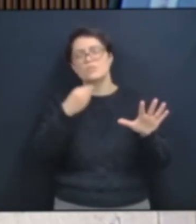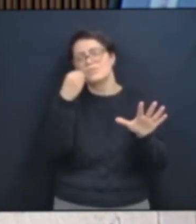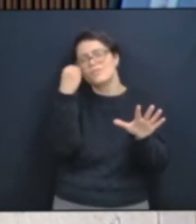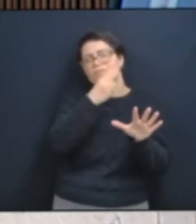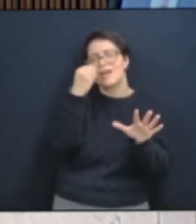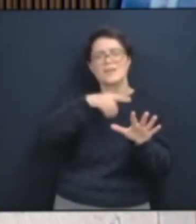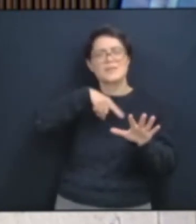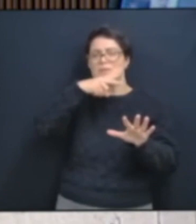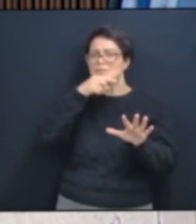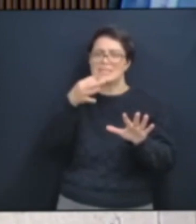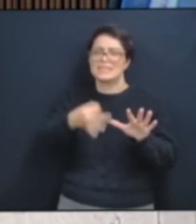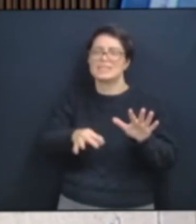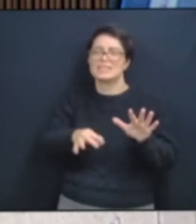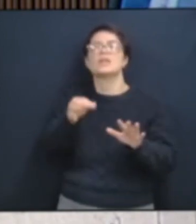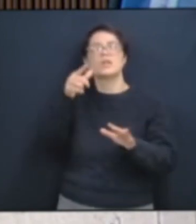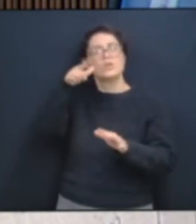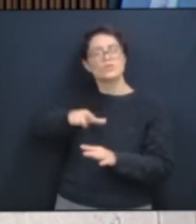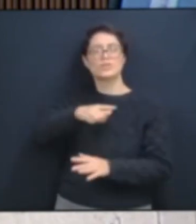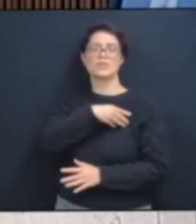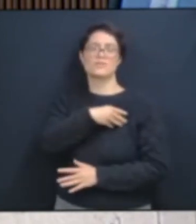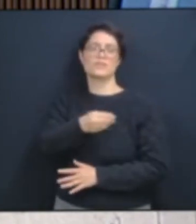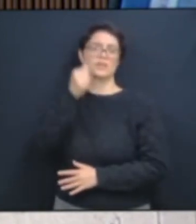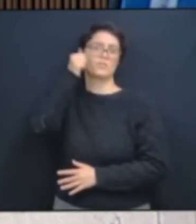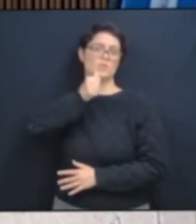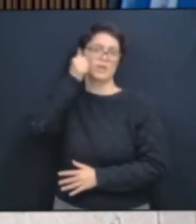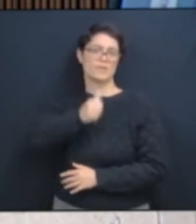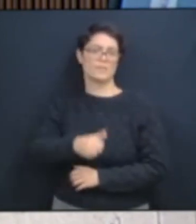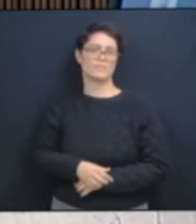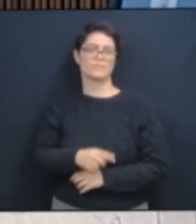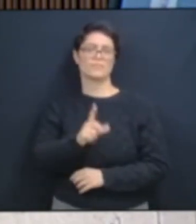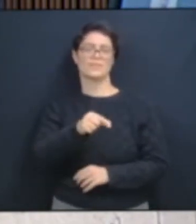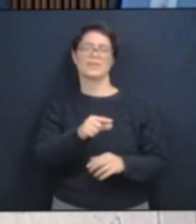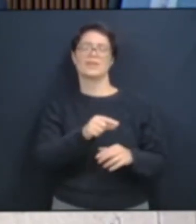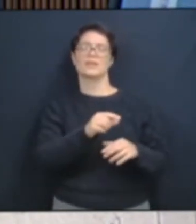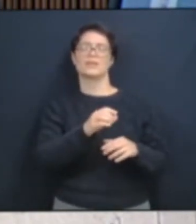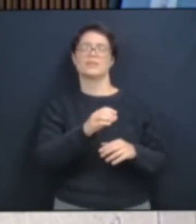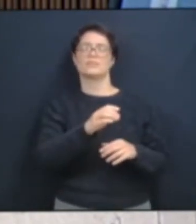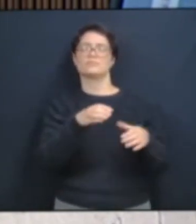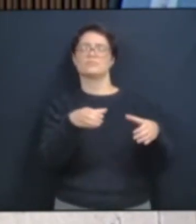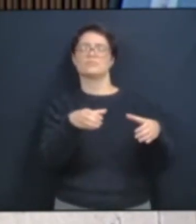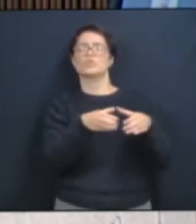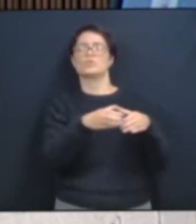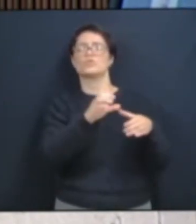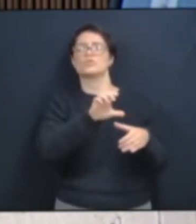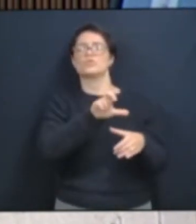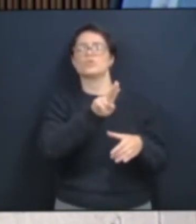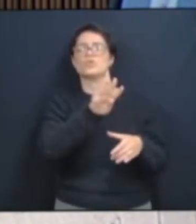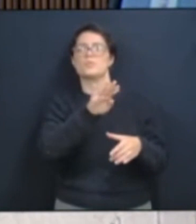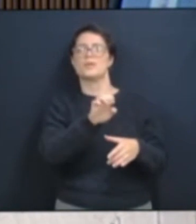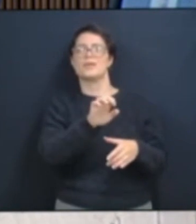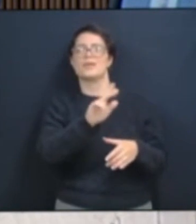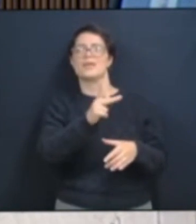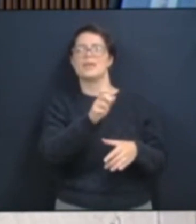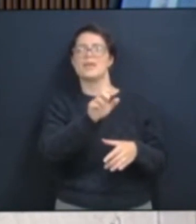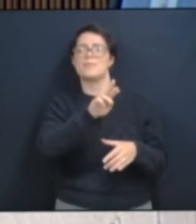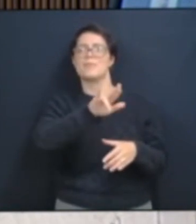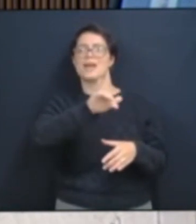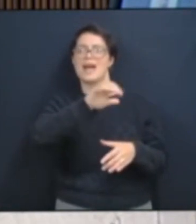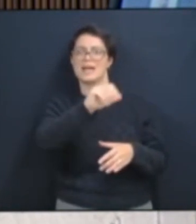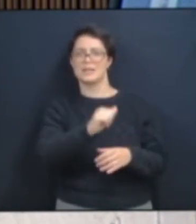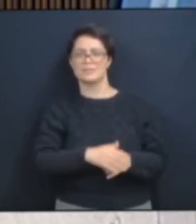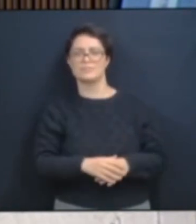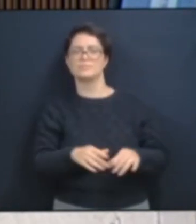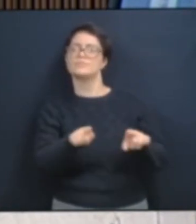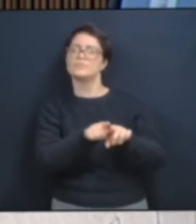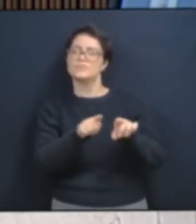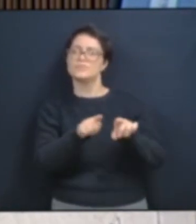Clube da Hebraica, palestra no ano de 2017. Ô preta, eu não vou discutir promiscuidade com quem